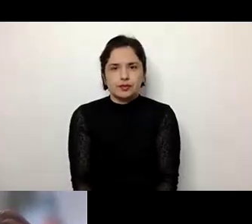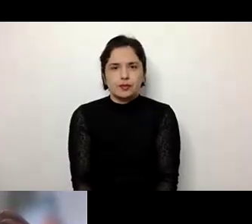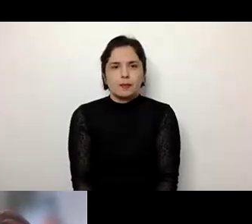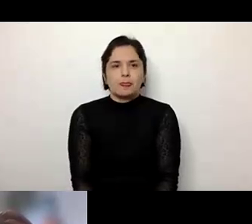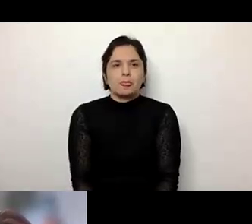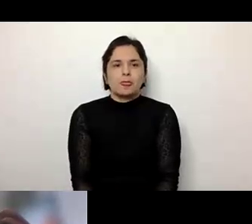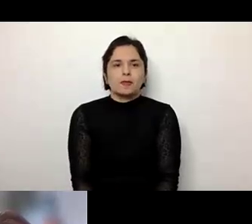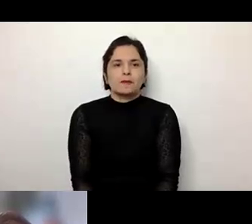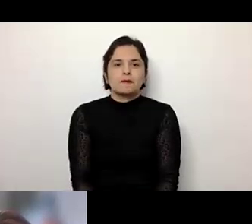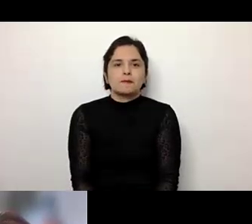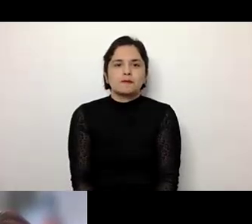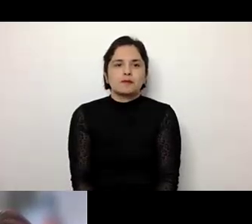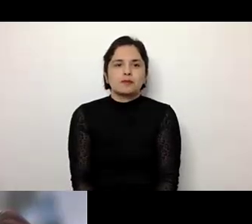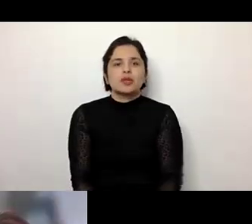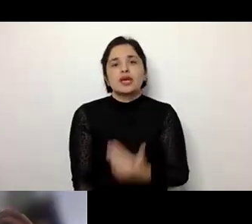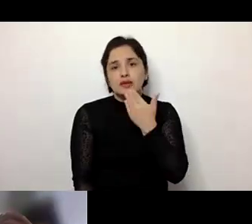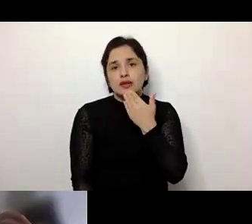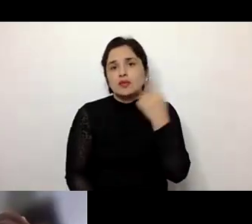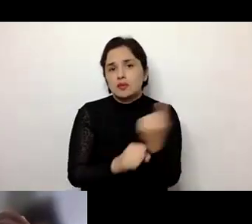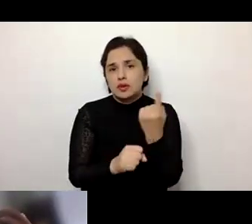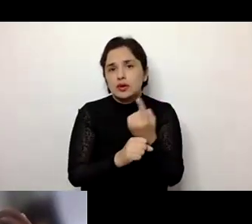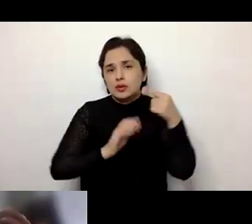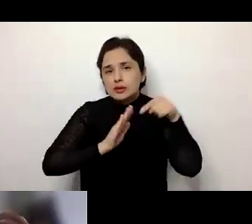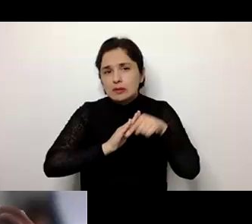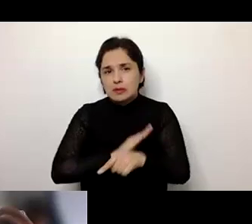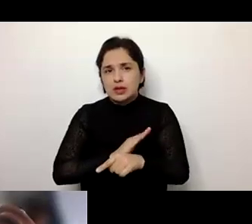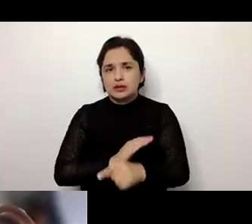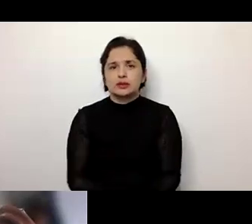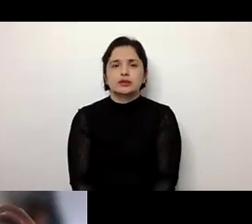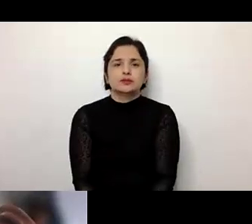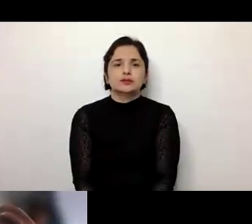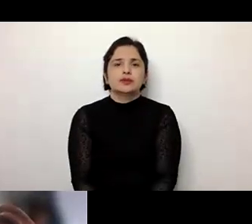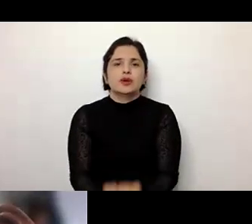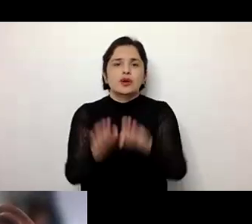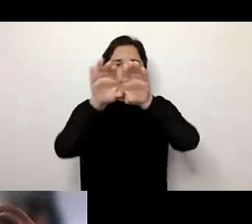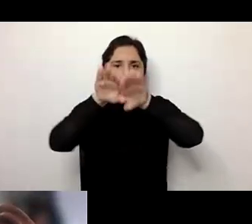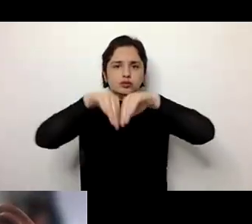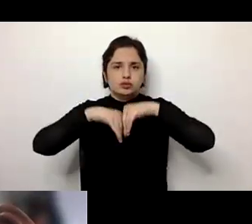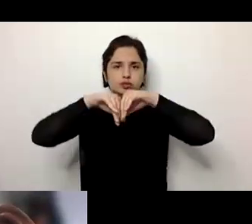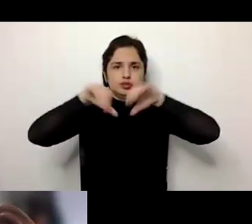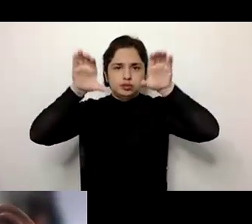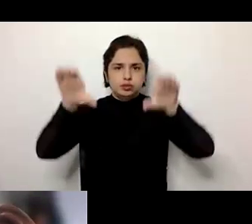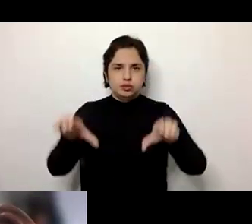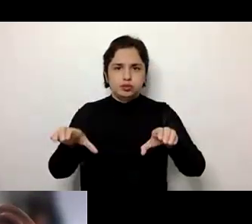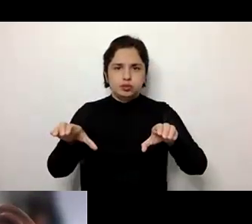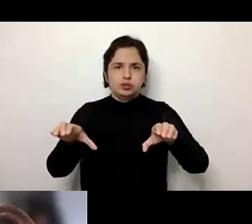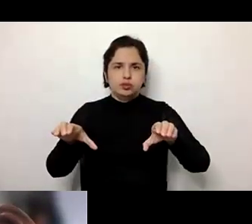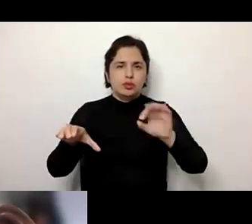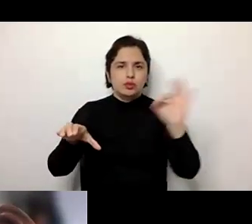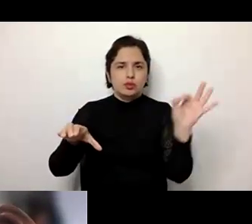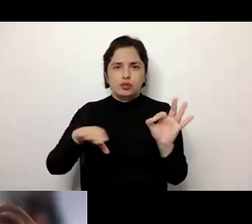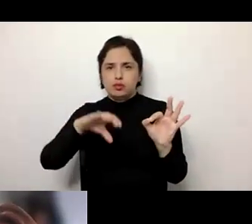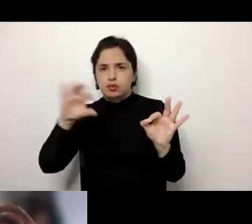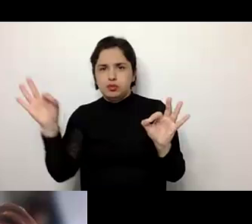bom, de uma forma um pouco mais dividida agora, nós temos esse quantitativo,